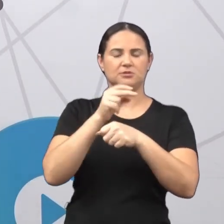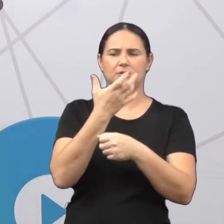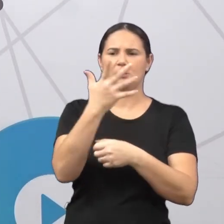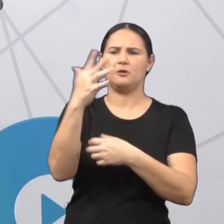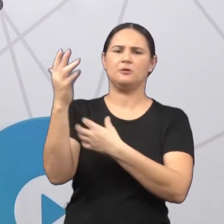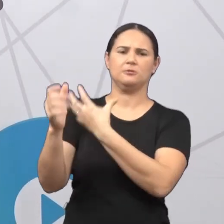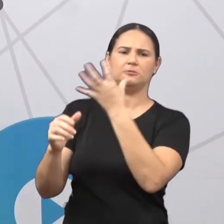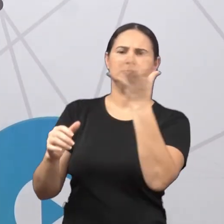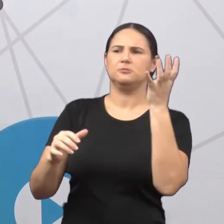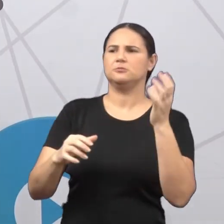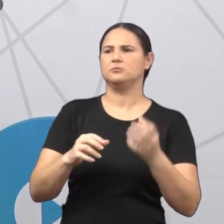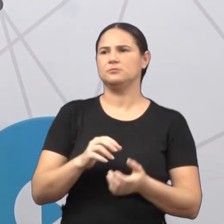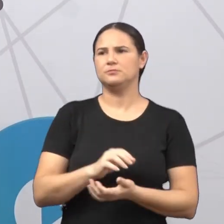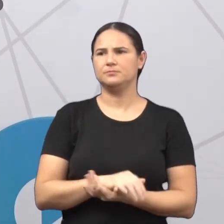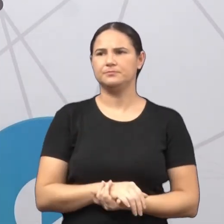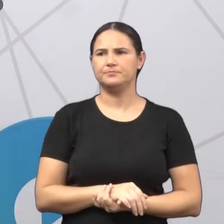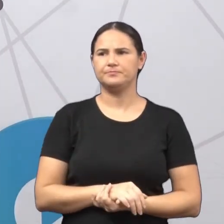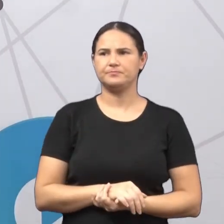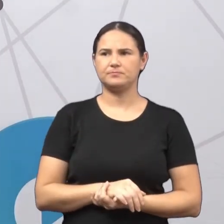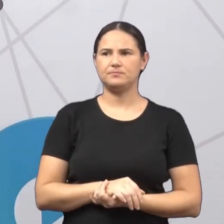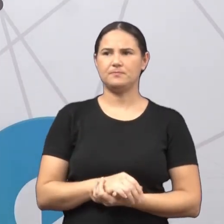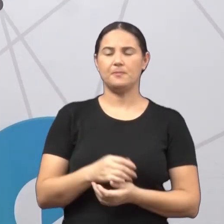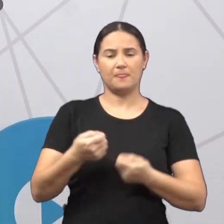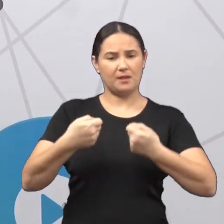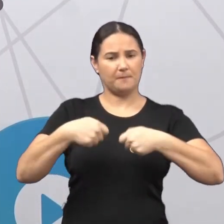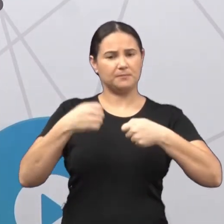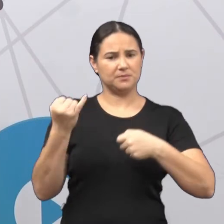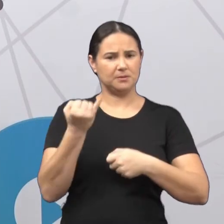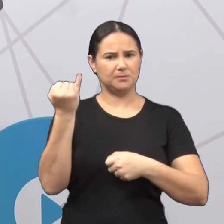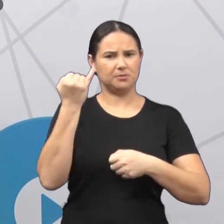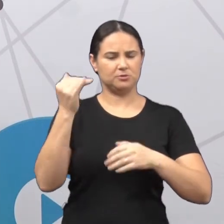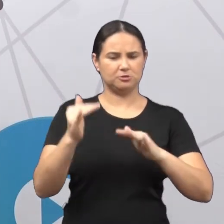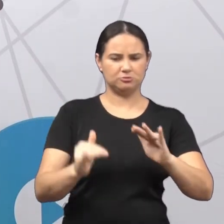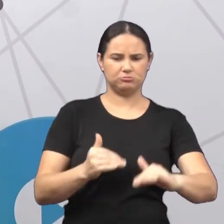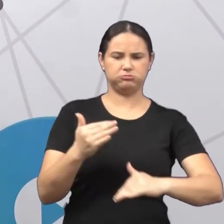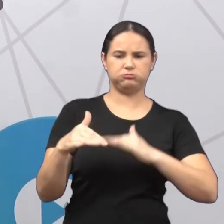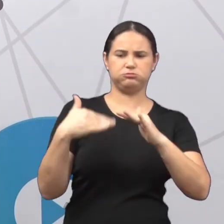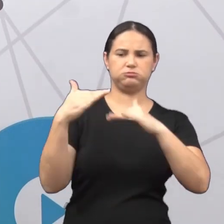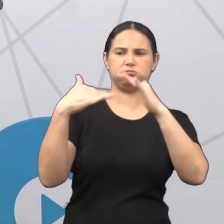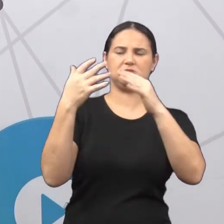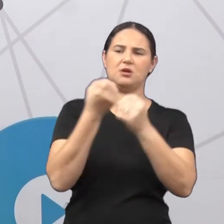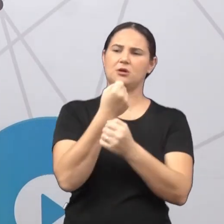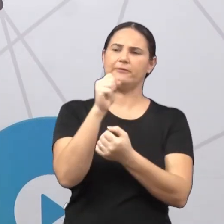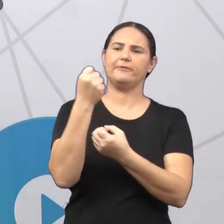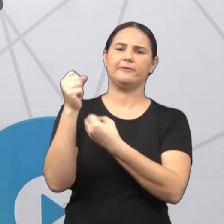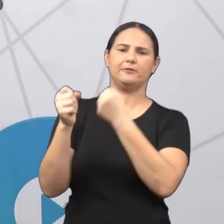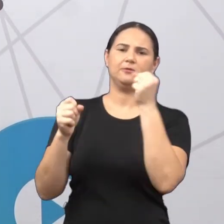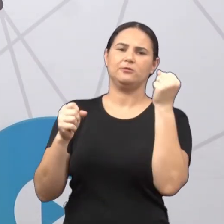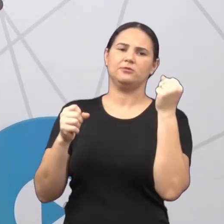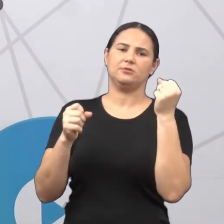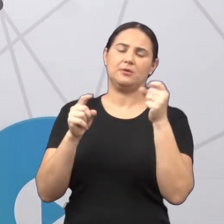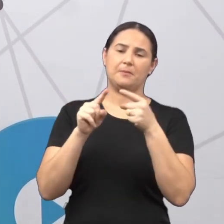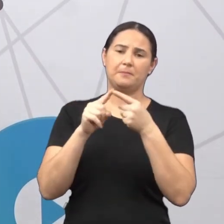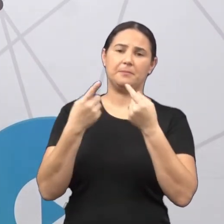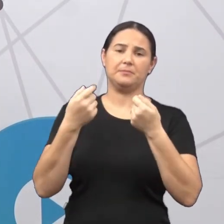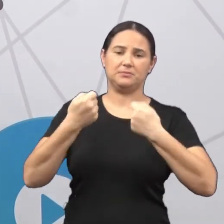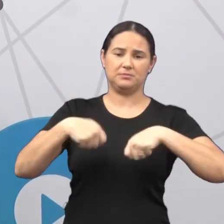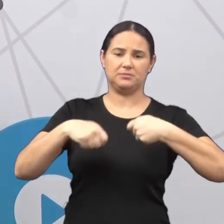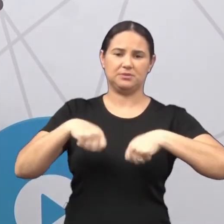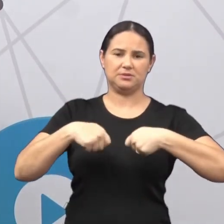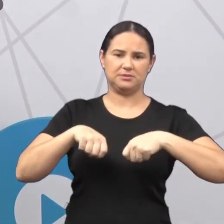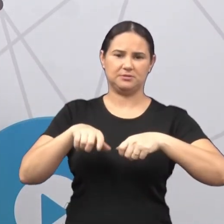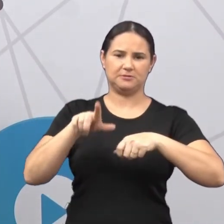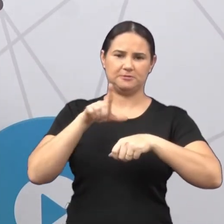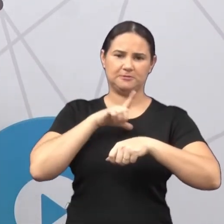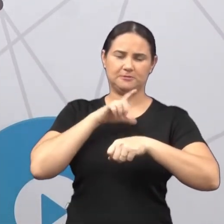tecnológica, de nós evoluirmos e muito na nossa indústria, mas nós também não devemos